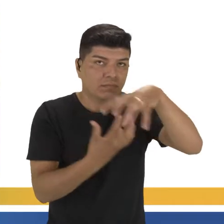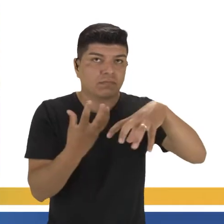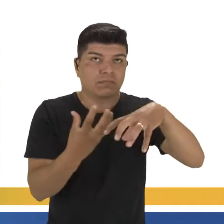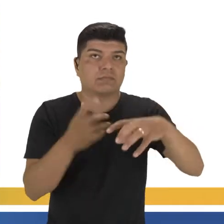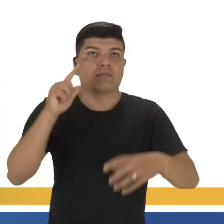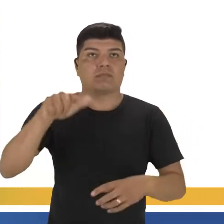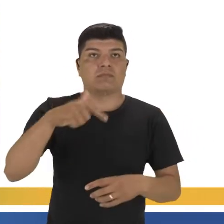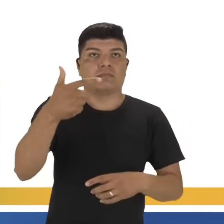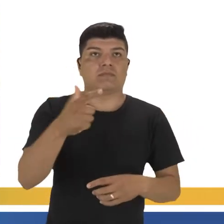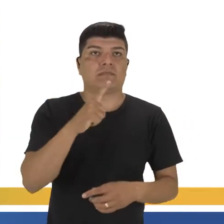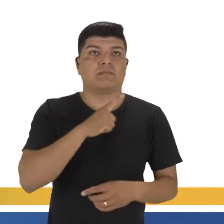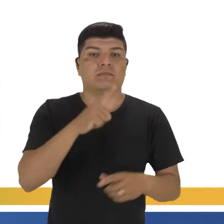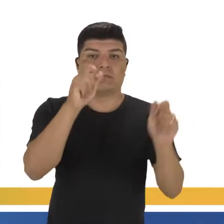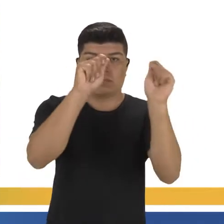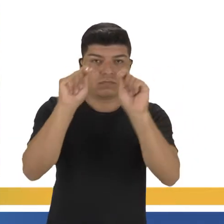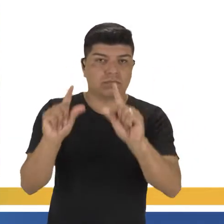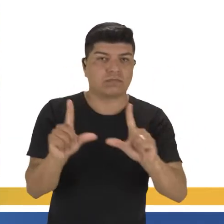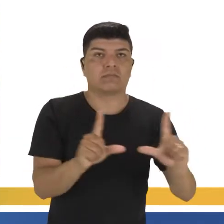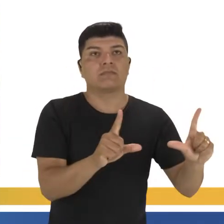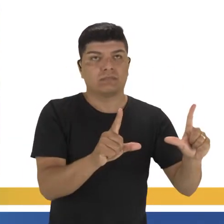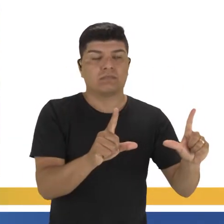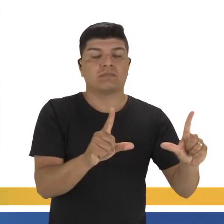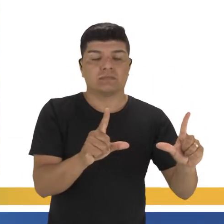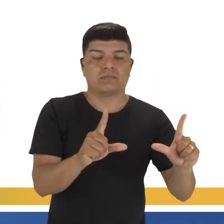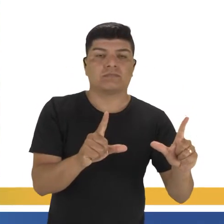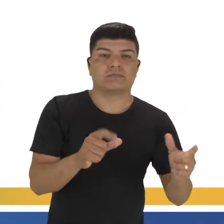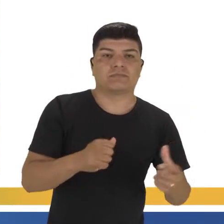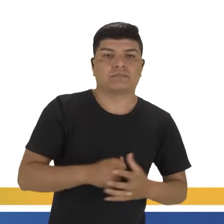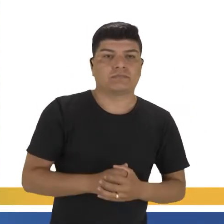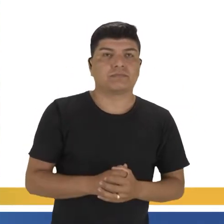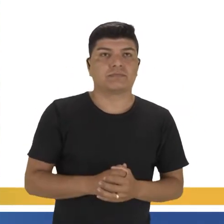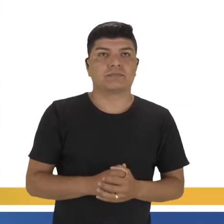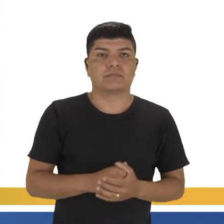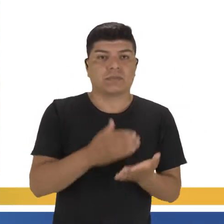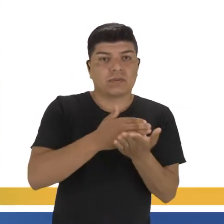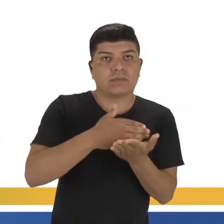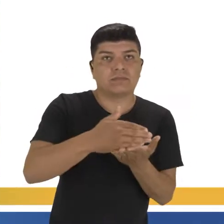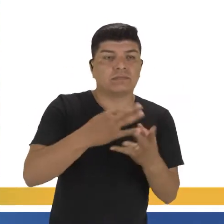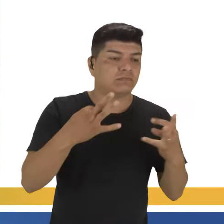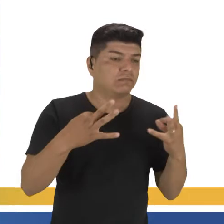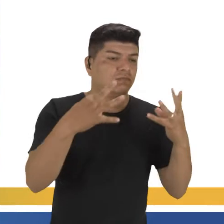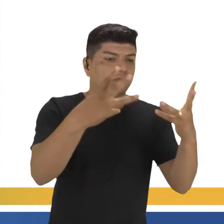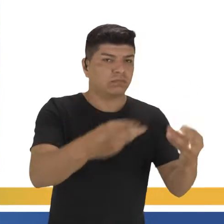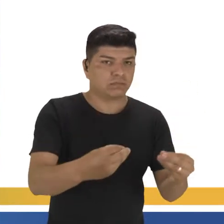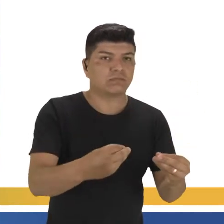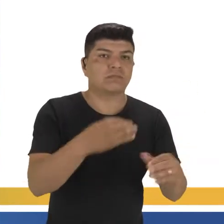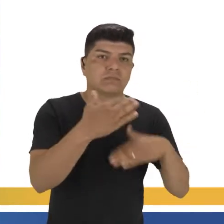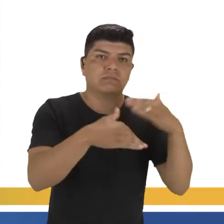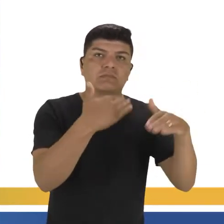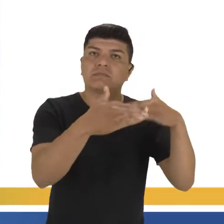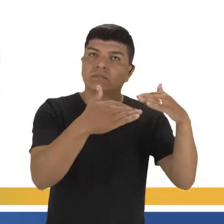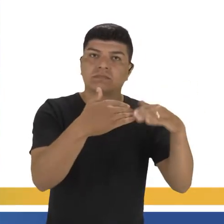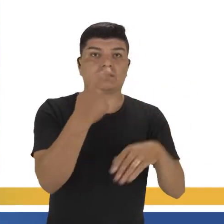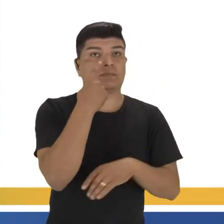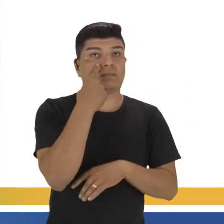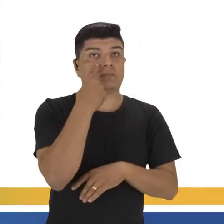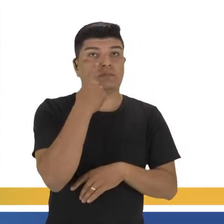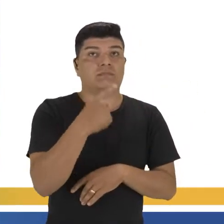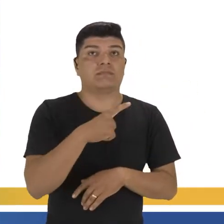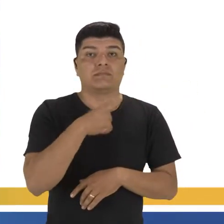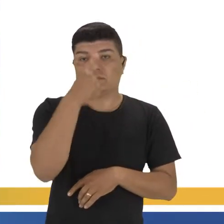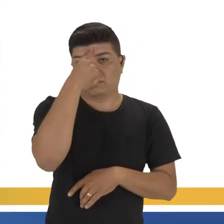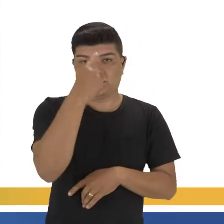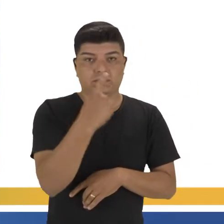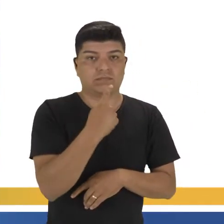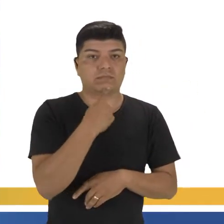No outro material, nós temos aí a parte em que inicia todo esse processo. Dá uma olhada que tem uma